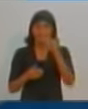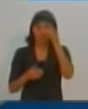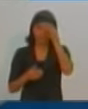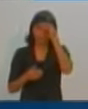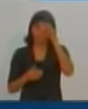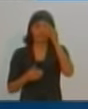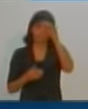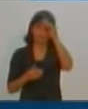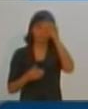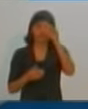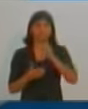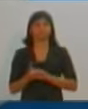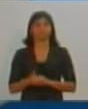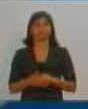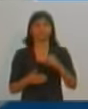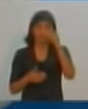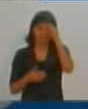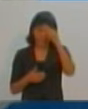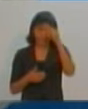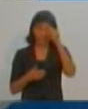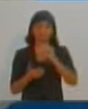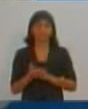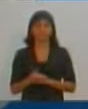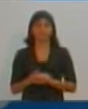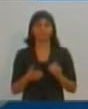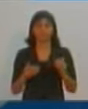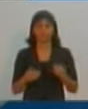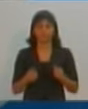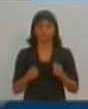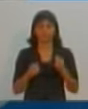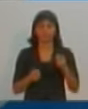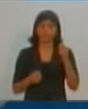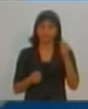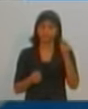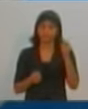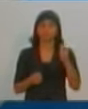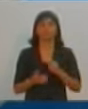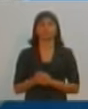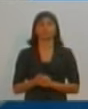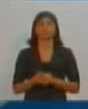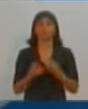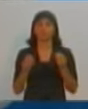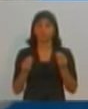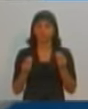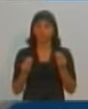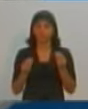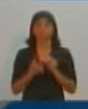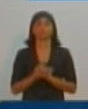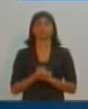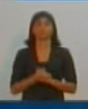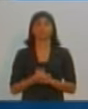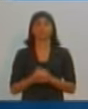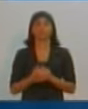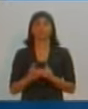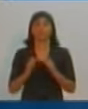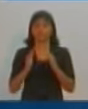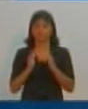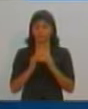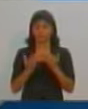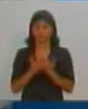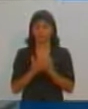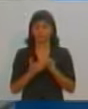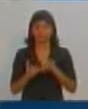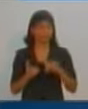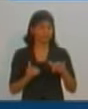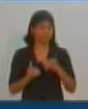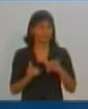vai ser muito prestigiada. E nós vamos investir muito na cultura de prudente. Portanto, as escolas de samba de presidente